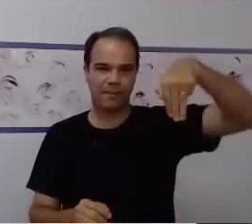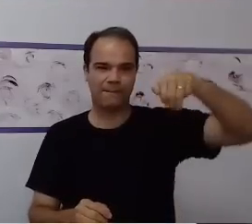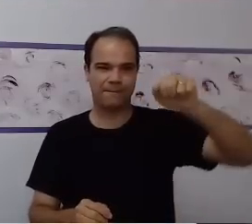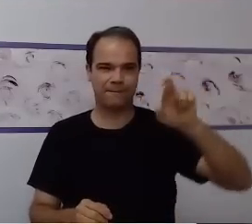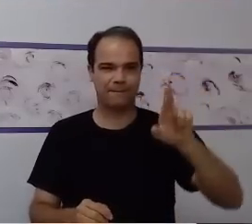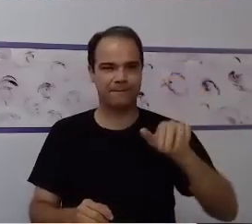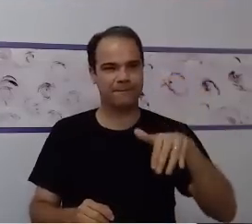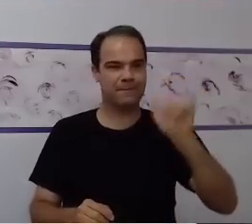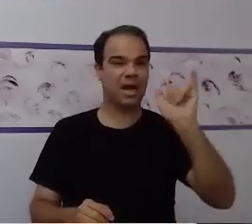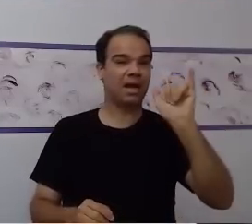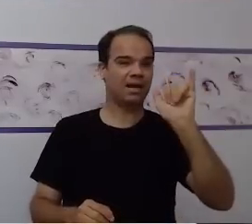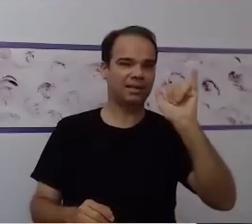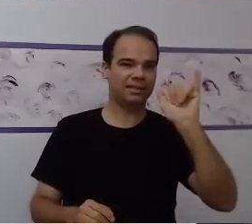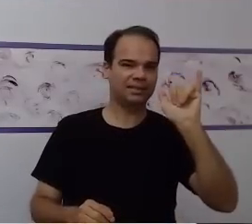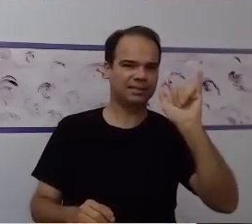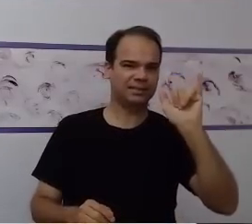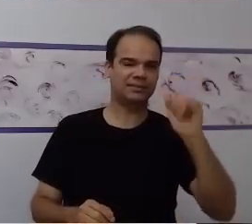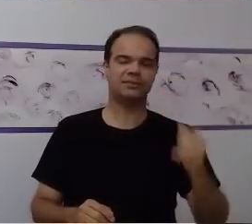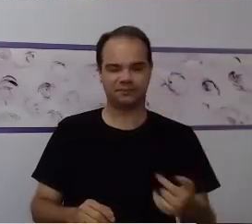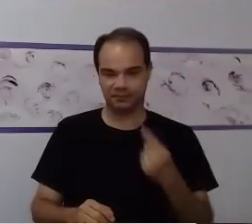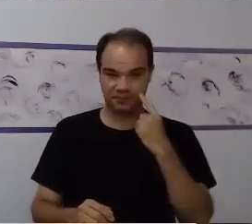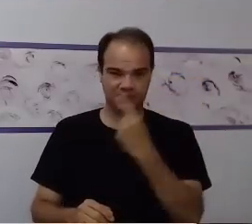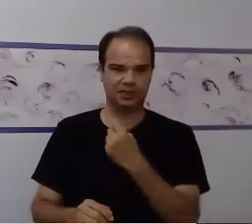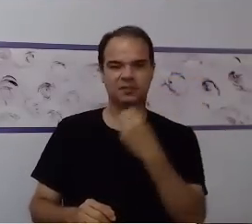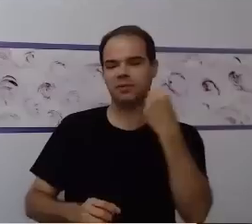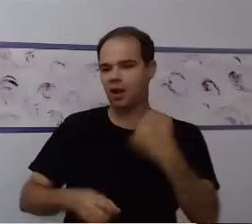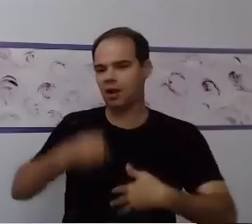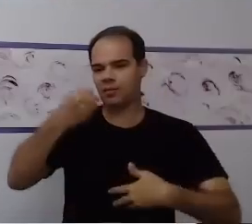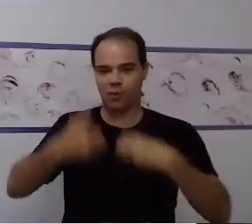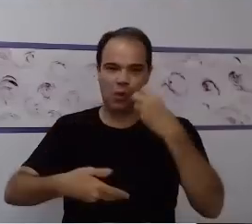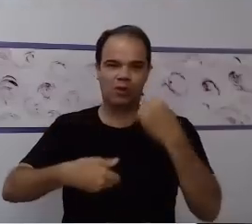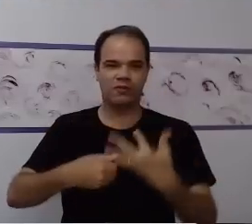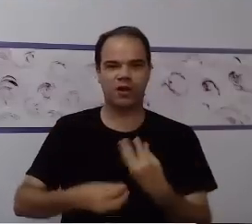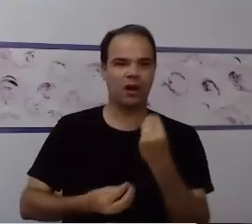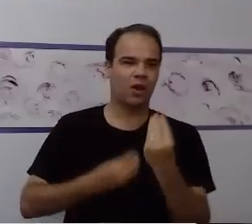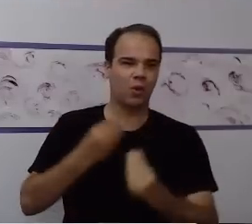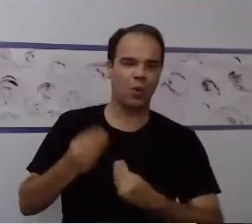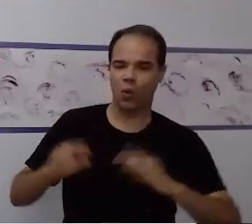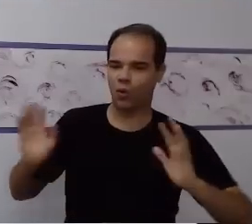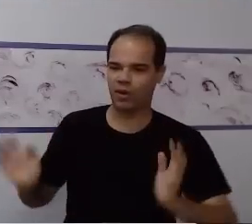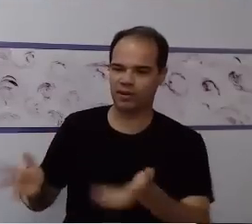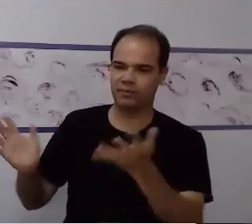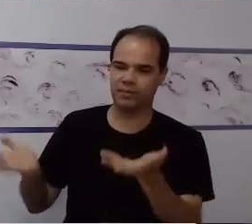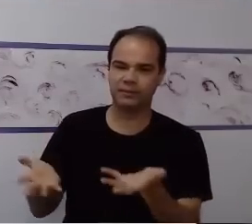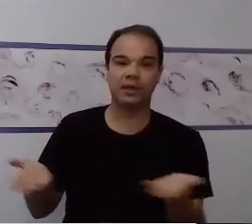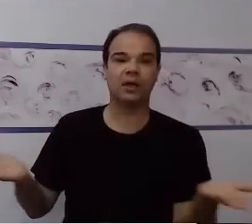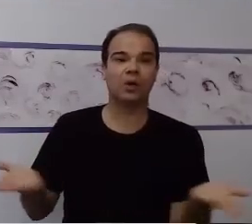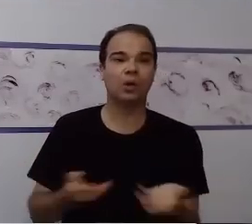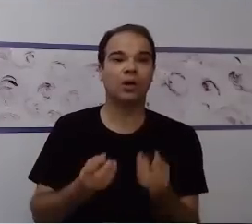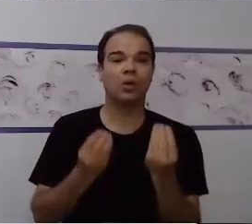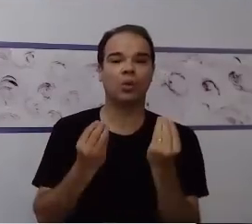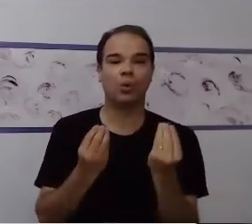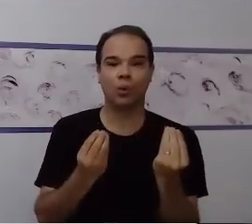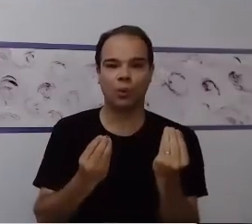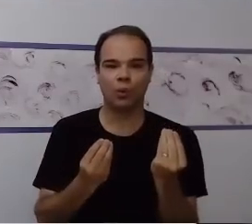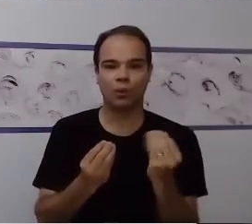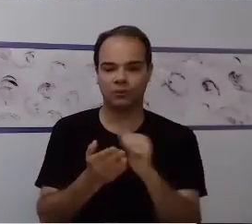esse indivíduo, essa falha nessa estrutura neuronal que esse indivíduo com autismo ou também com a